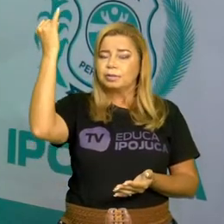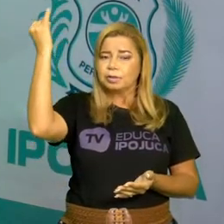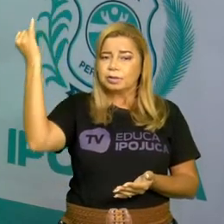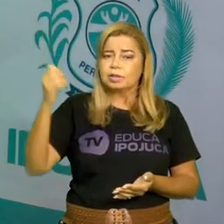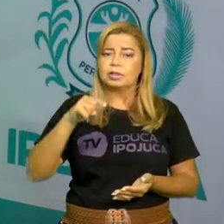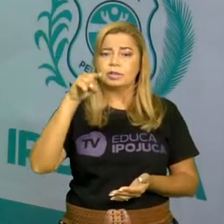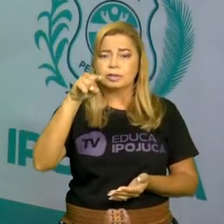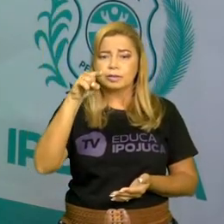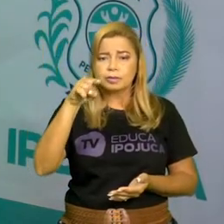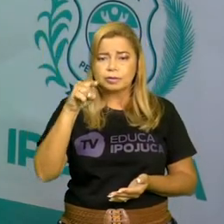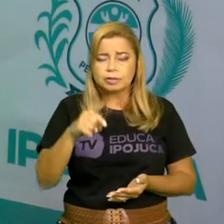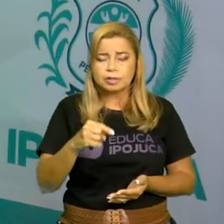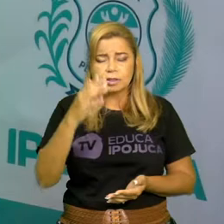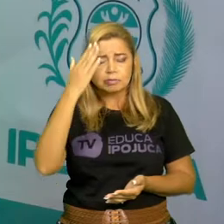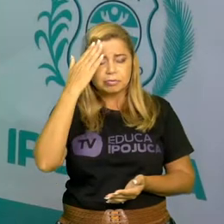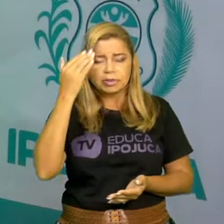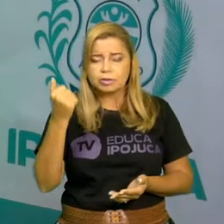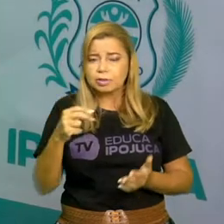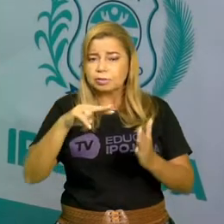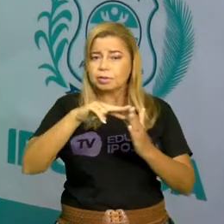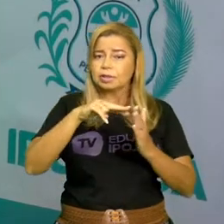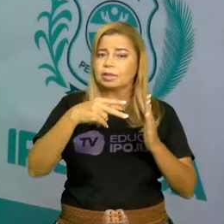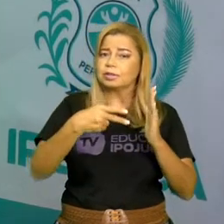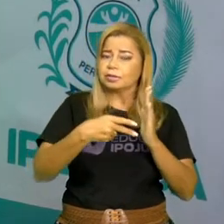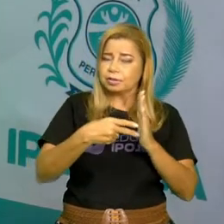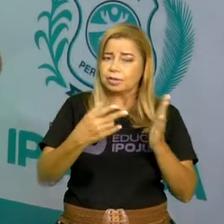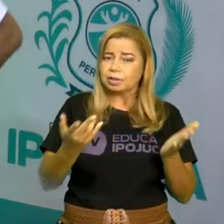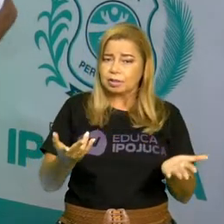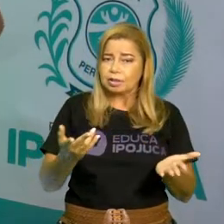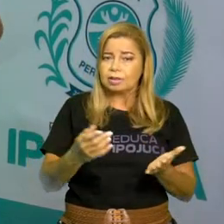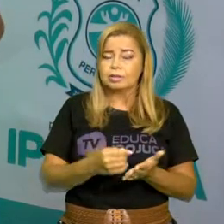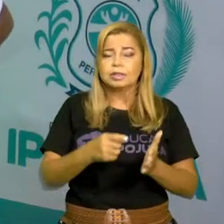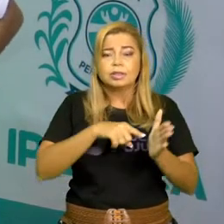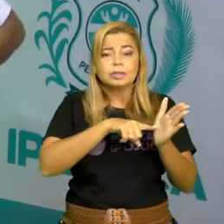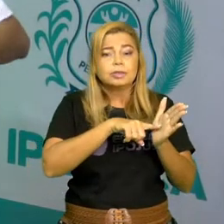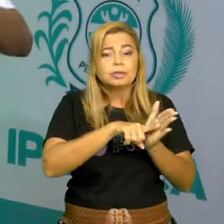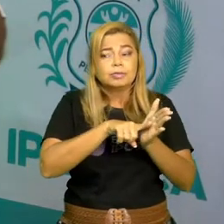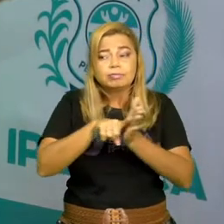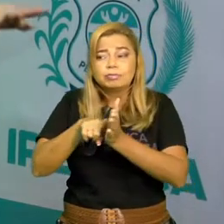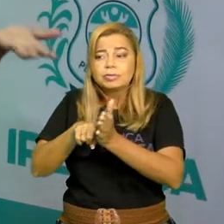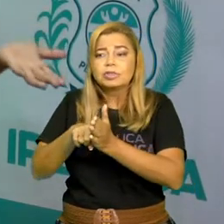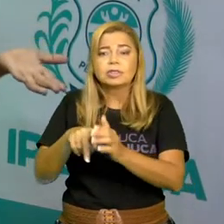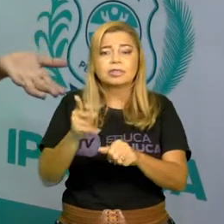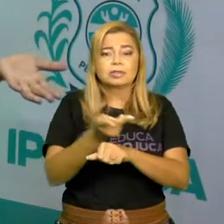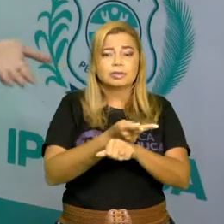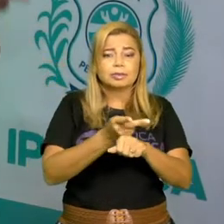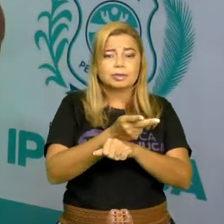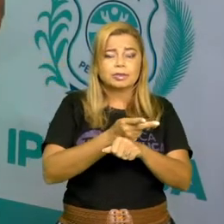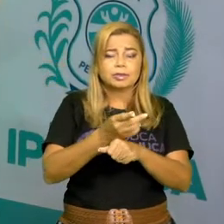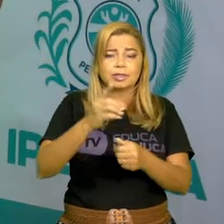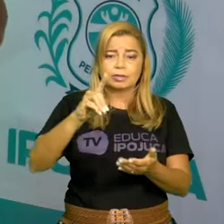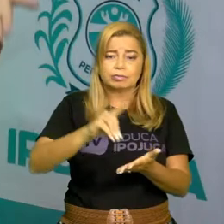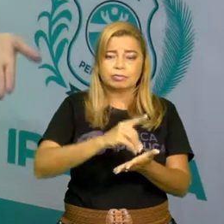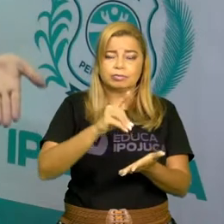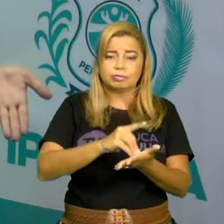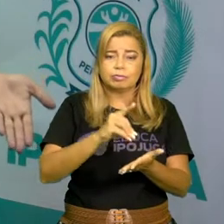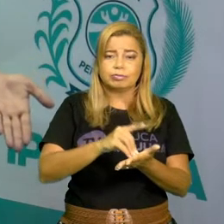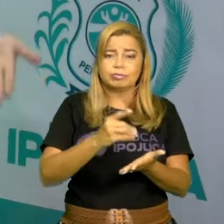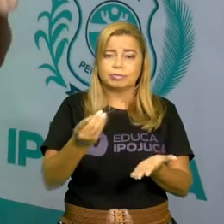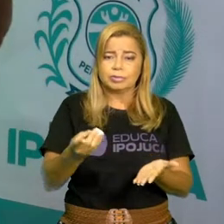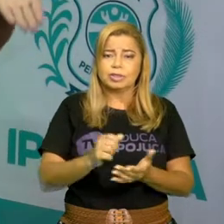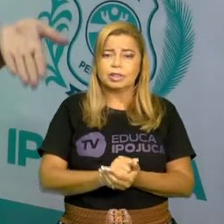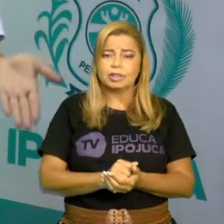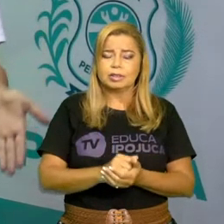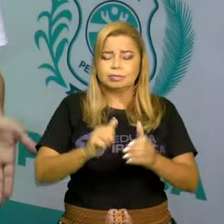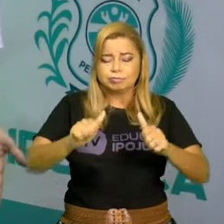correta de determinadas palavras, a gente vai lá no nosso dicionário e aprende melhor como se